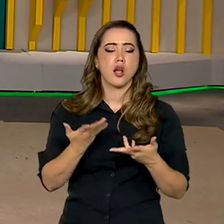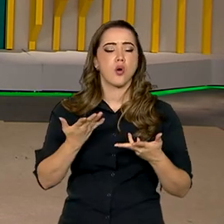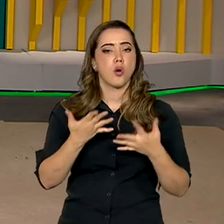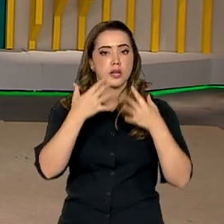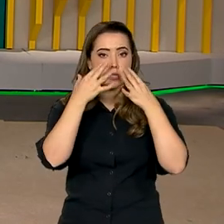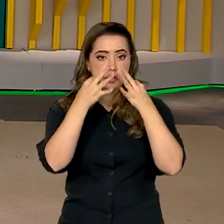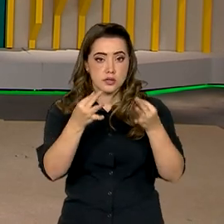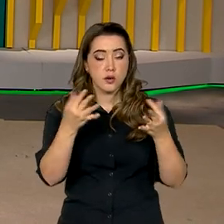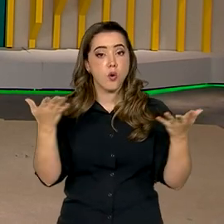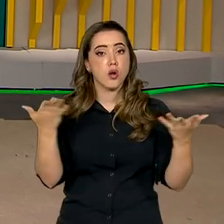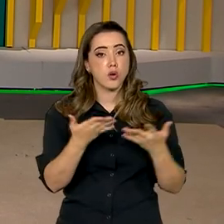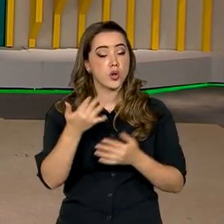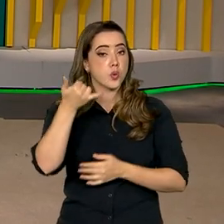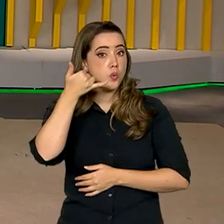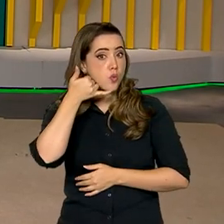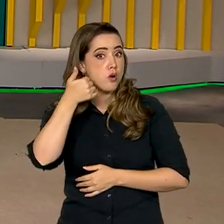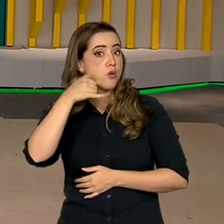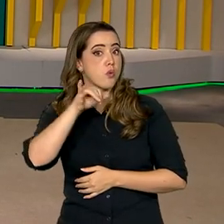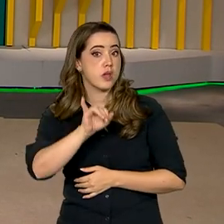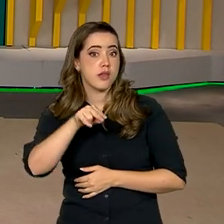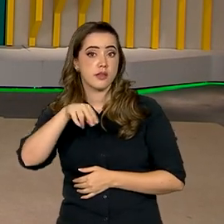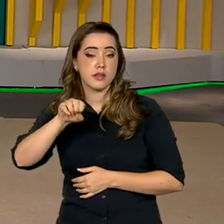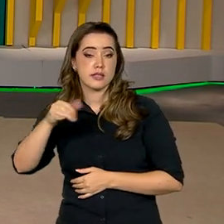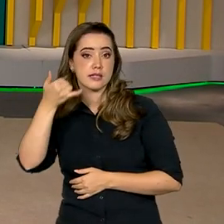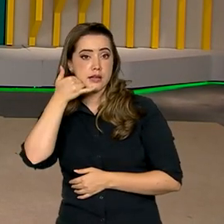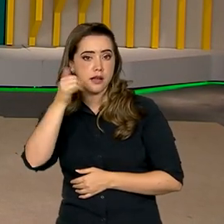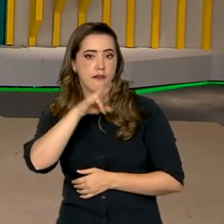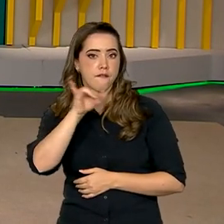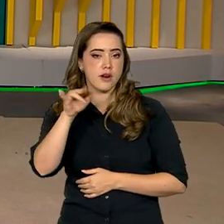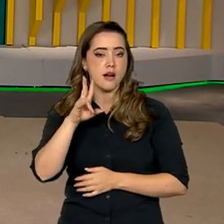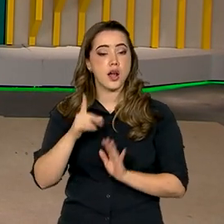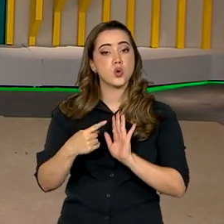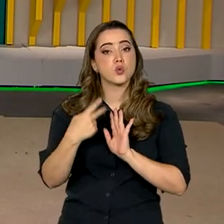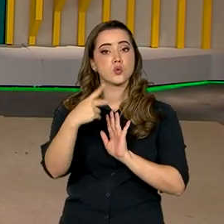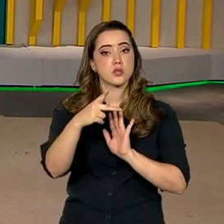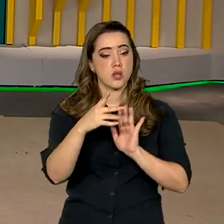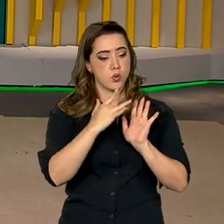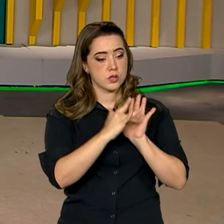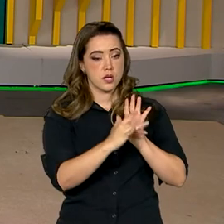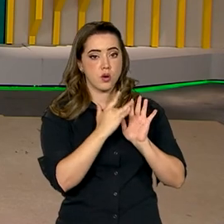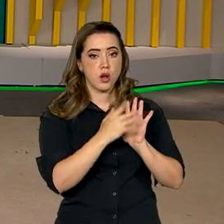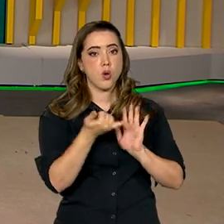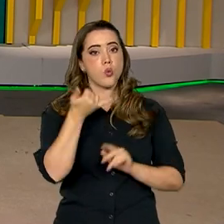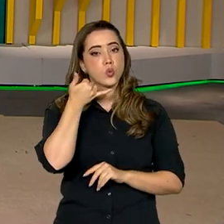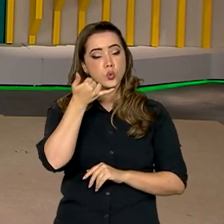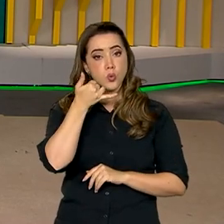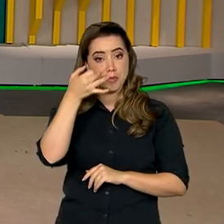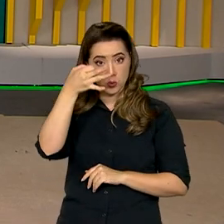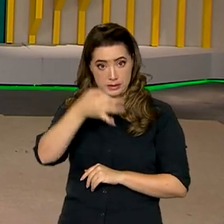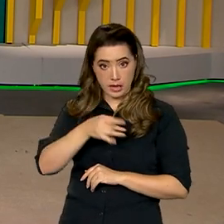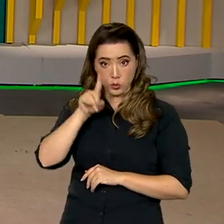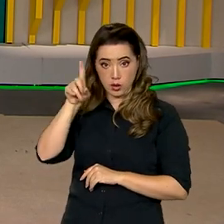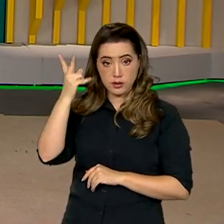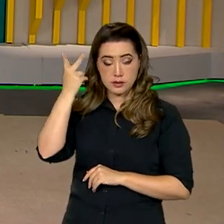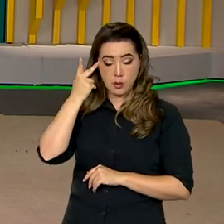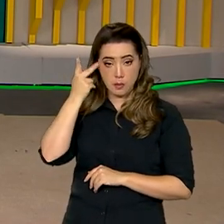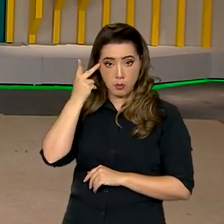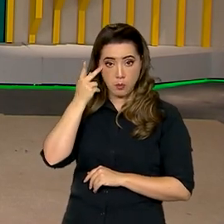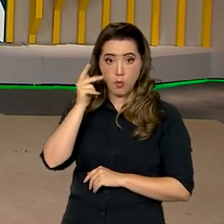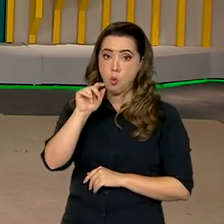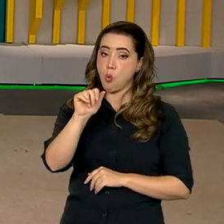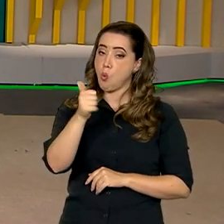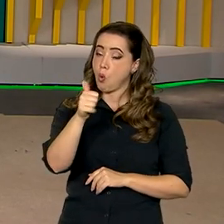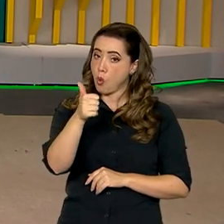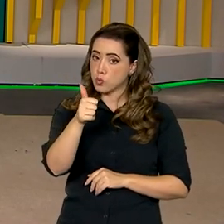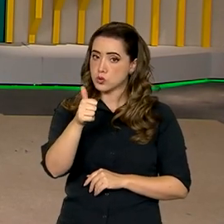atenção então, agora quando o INSS ligar, vai aparecer no seu celular um número de telefone fixo com o prefixo de